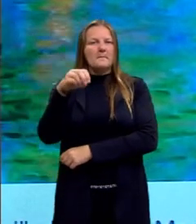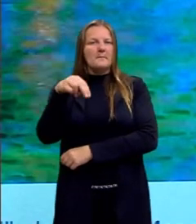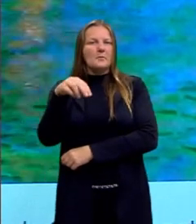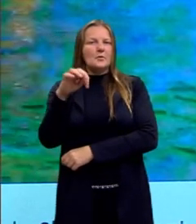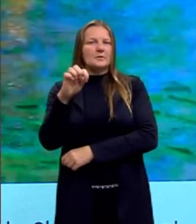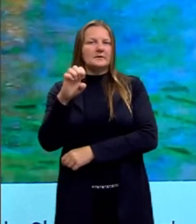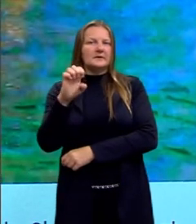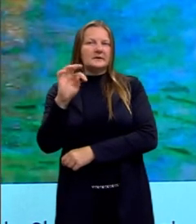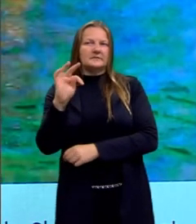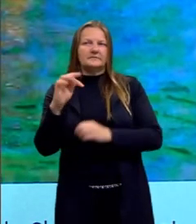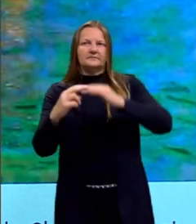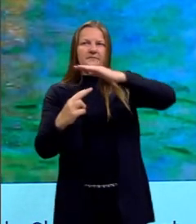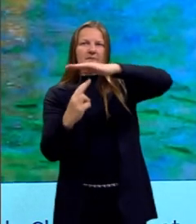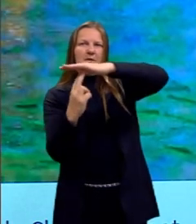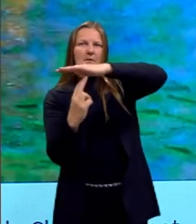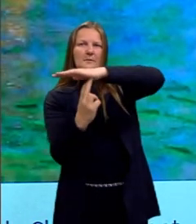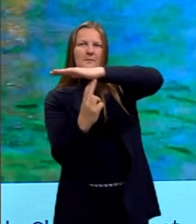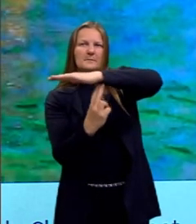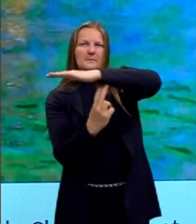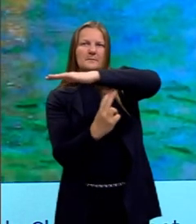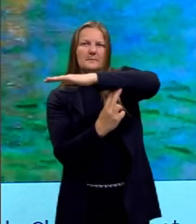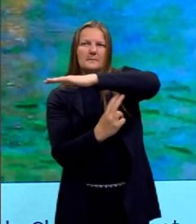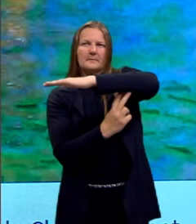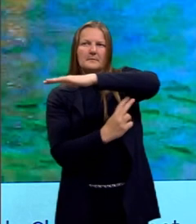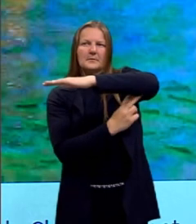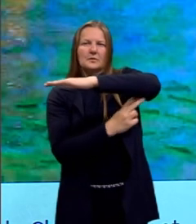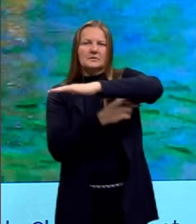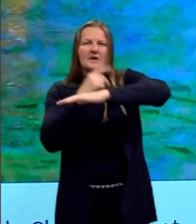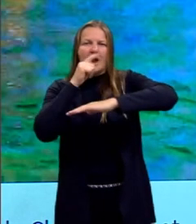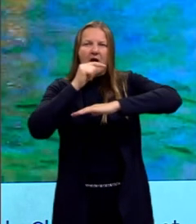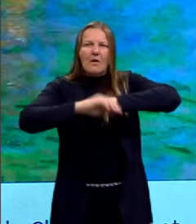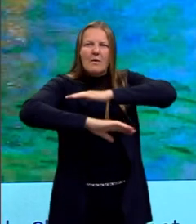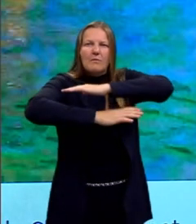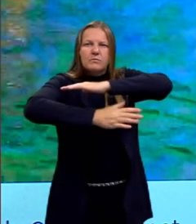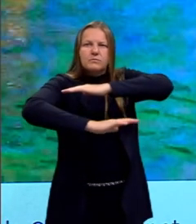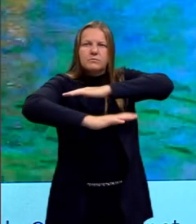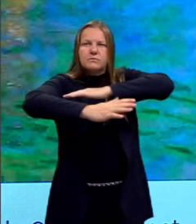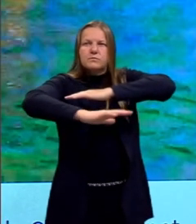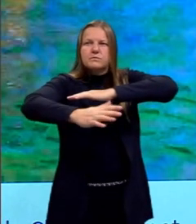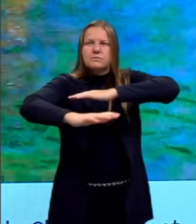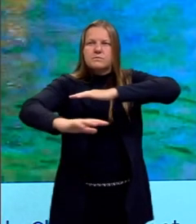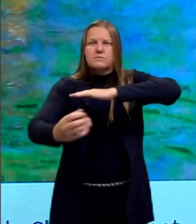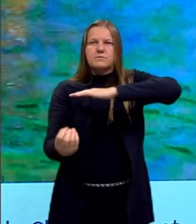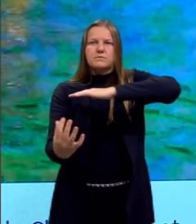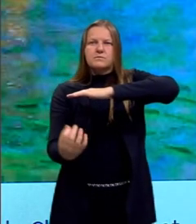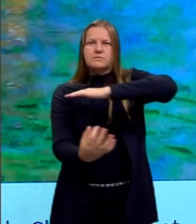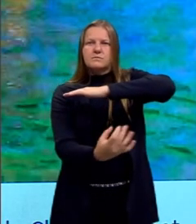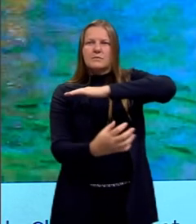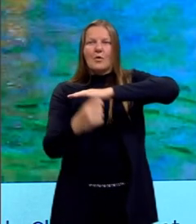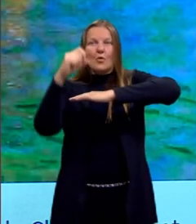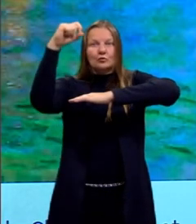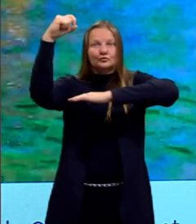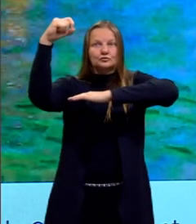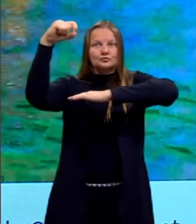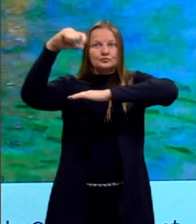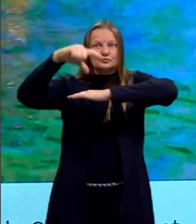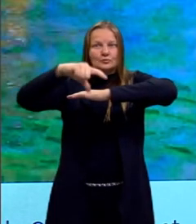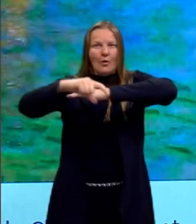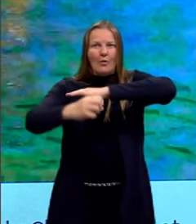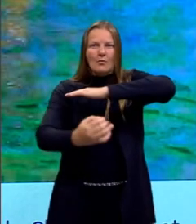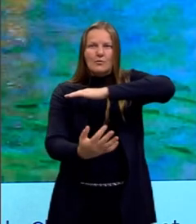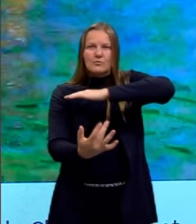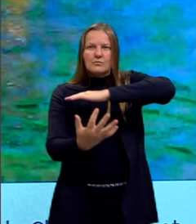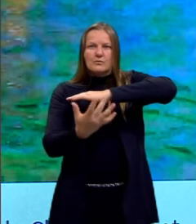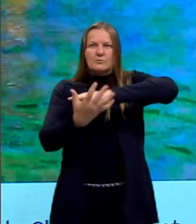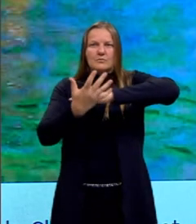ali uma ponte, temos algumas plantas sobre um lago. E observem que a inserção do sol nessa paisagem